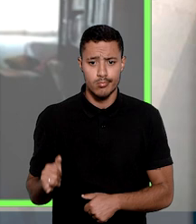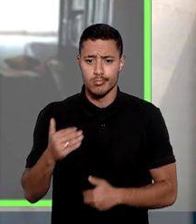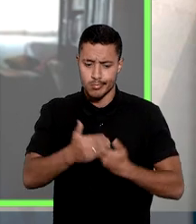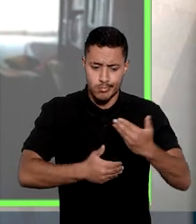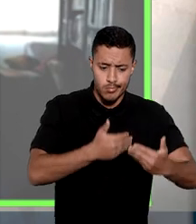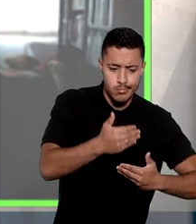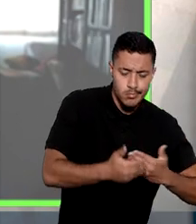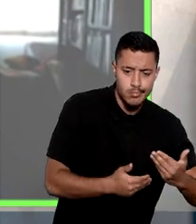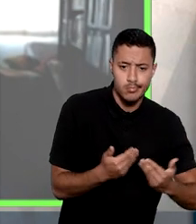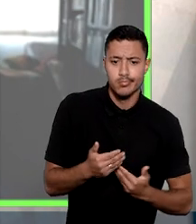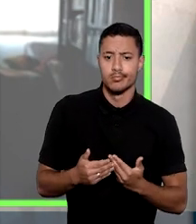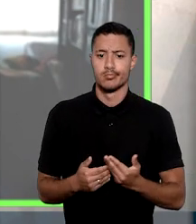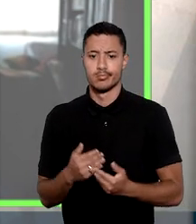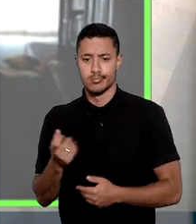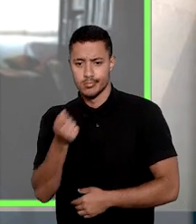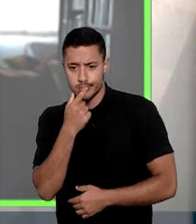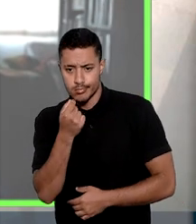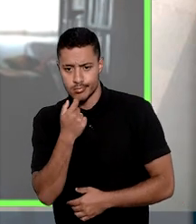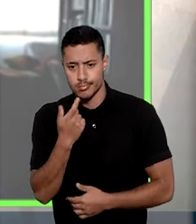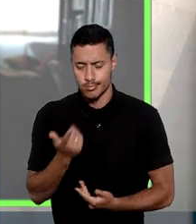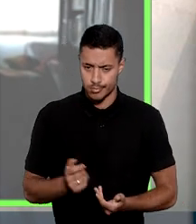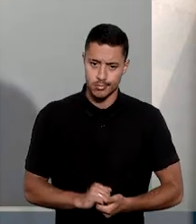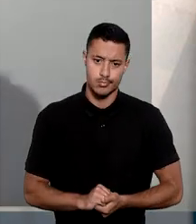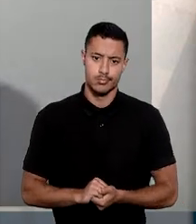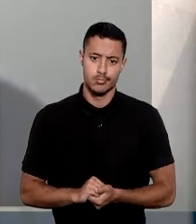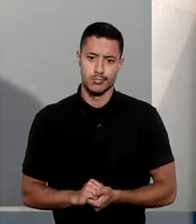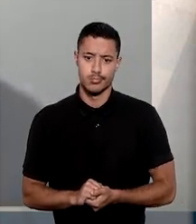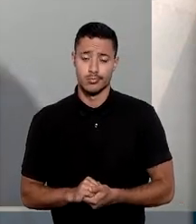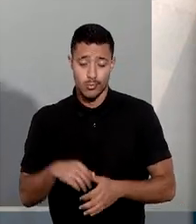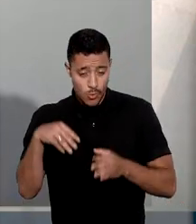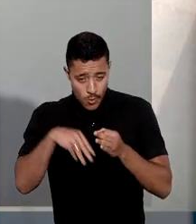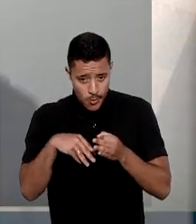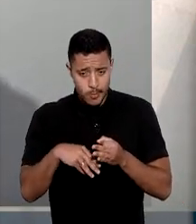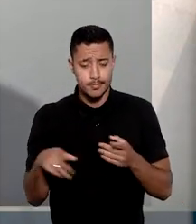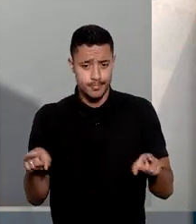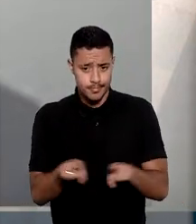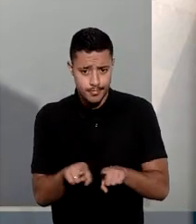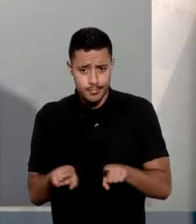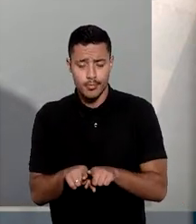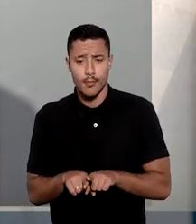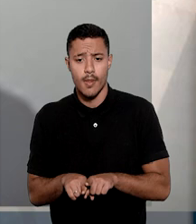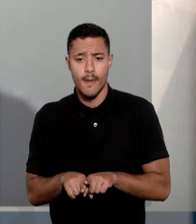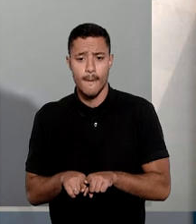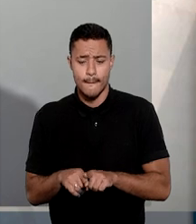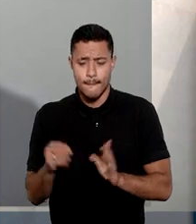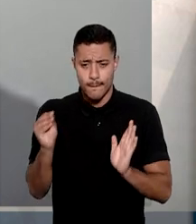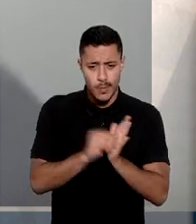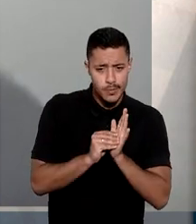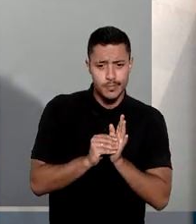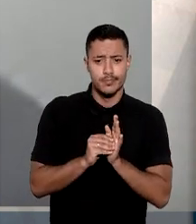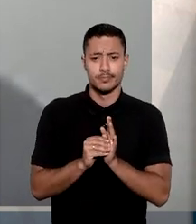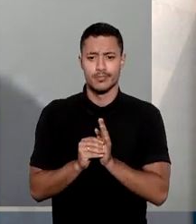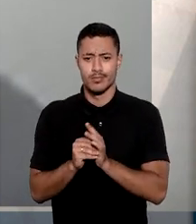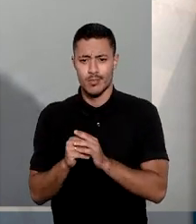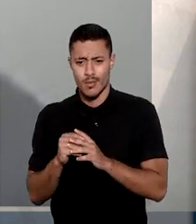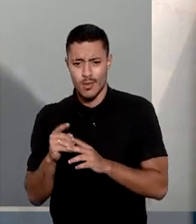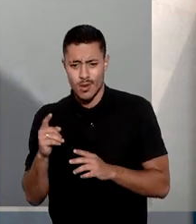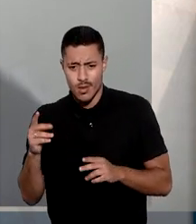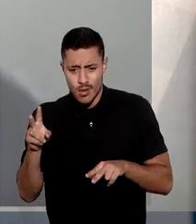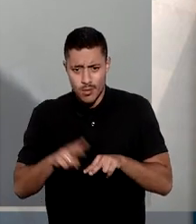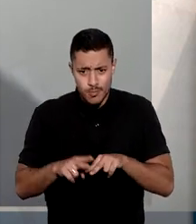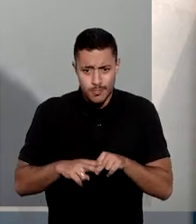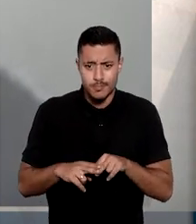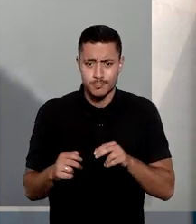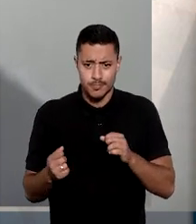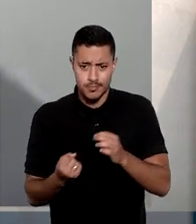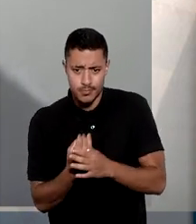produção artesanal dos medicamentos prescritos. O ministro Sebastião Rei Júnior acrescentou que a tipificação penal do